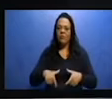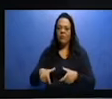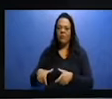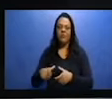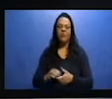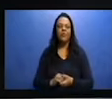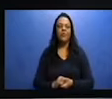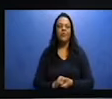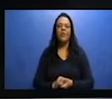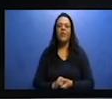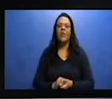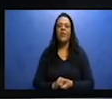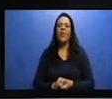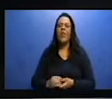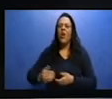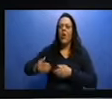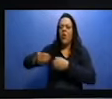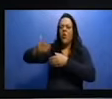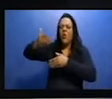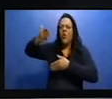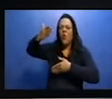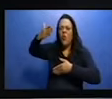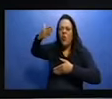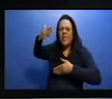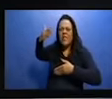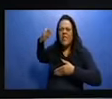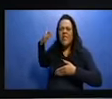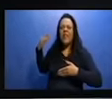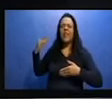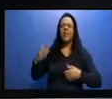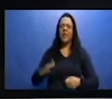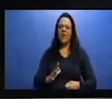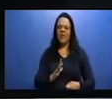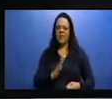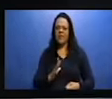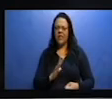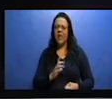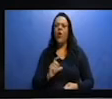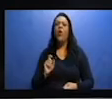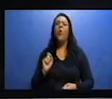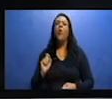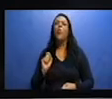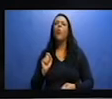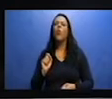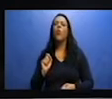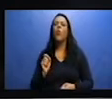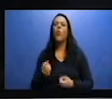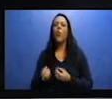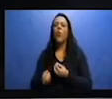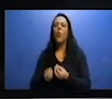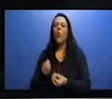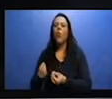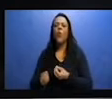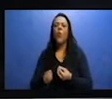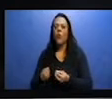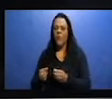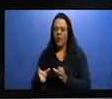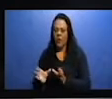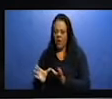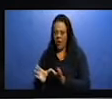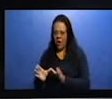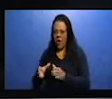Então as cidades das antiguidades, como nós falamos, elas eram aldeias, né? E elas ficavam aí